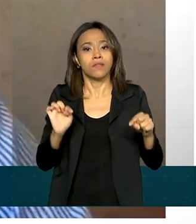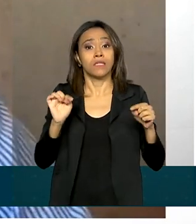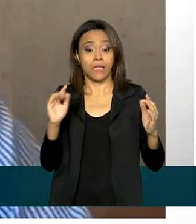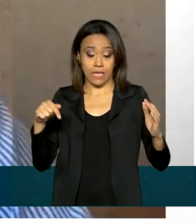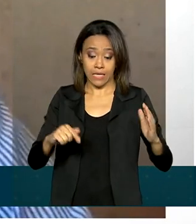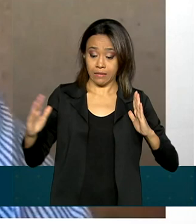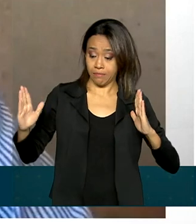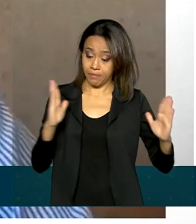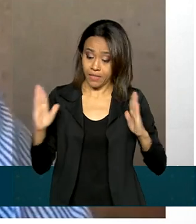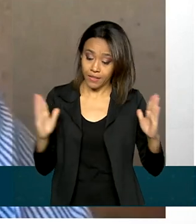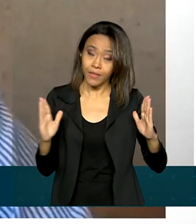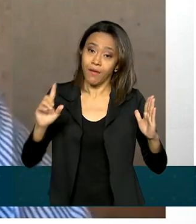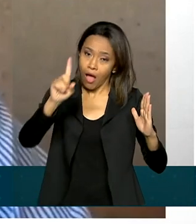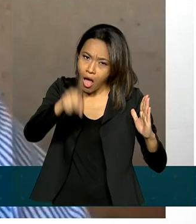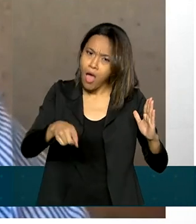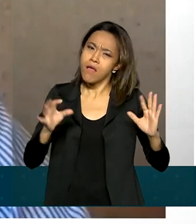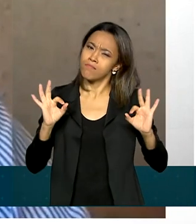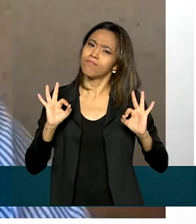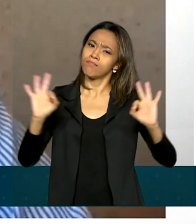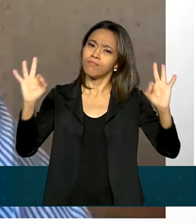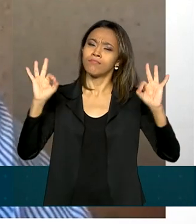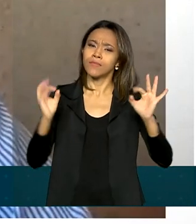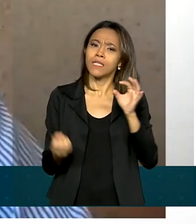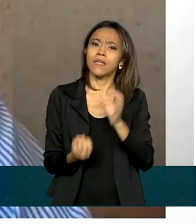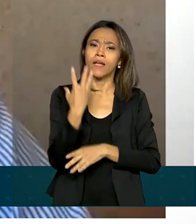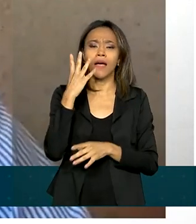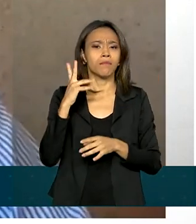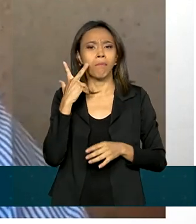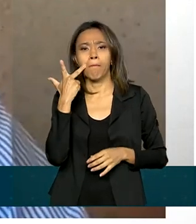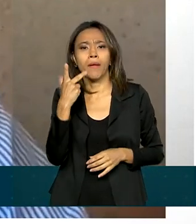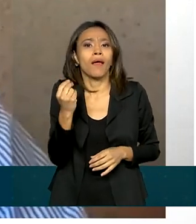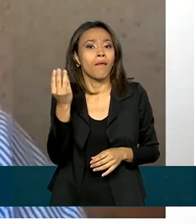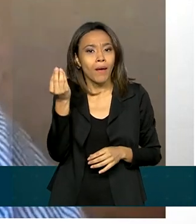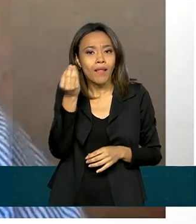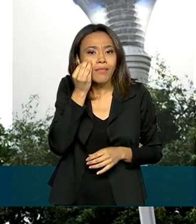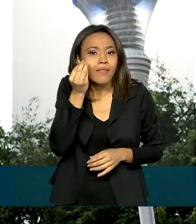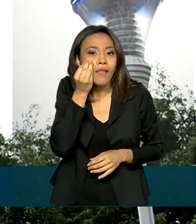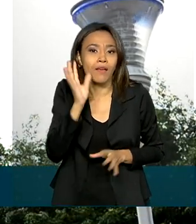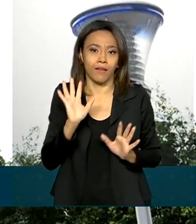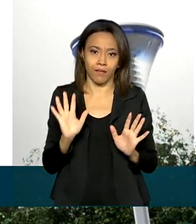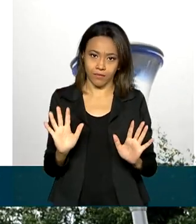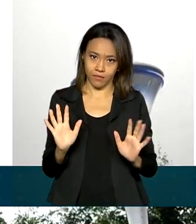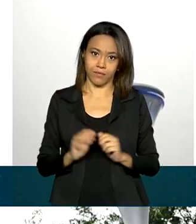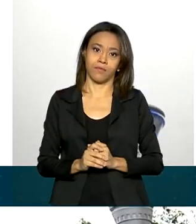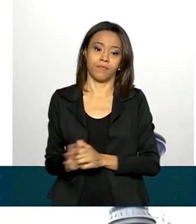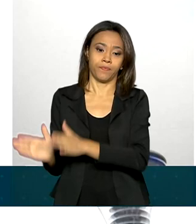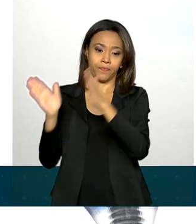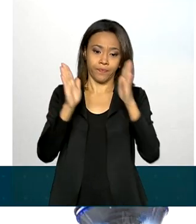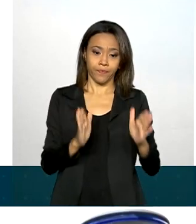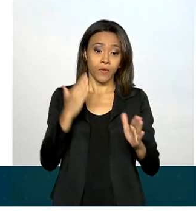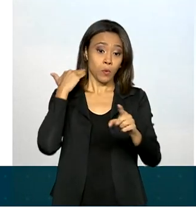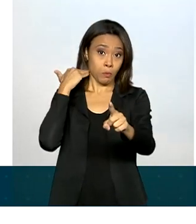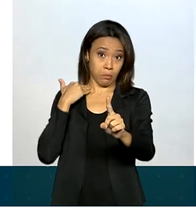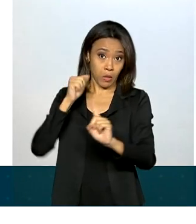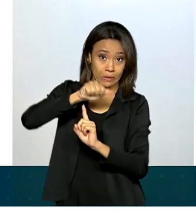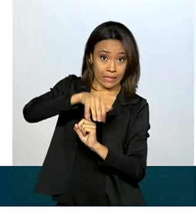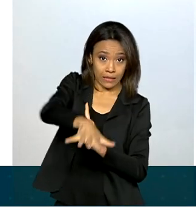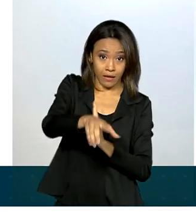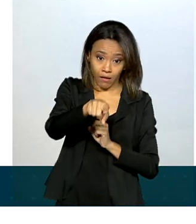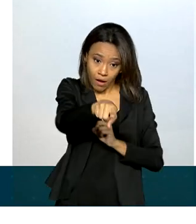período foi exatamente criado para que acontecesse isso. Segundo o Banco Central, todas as